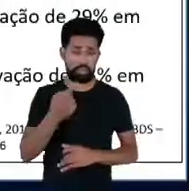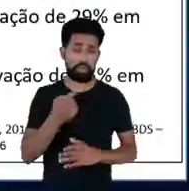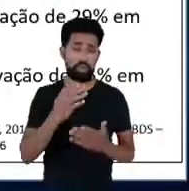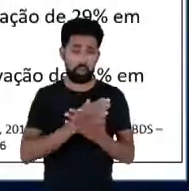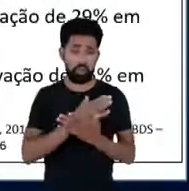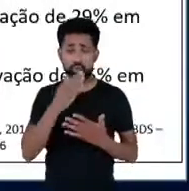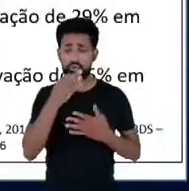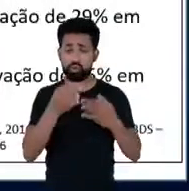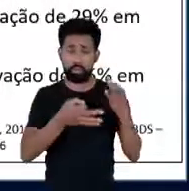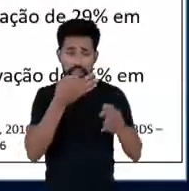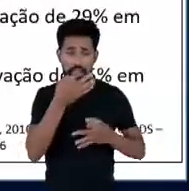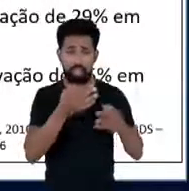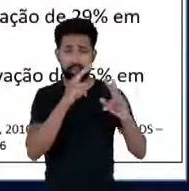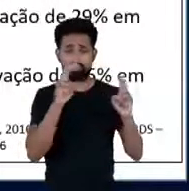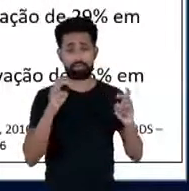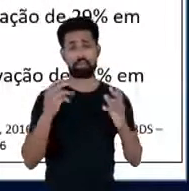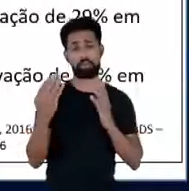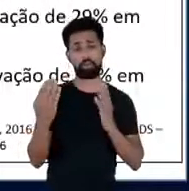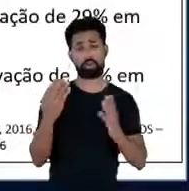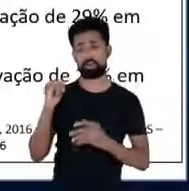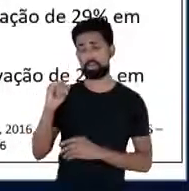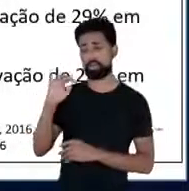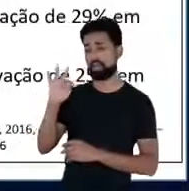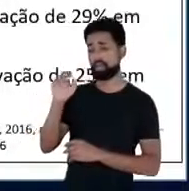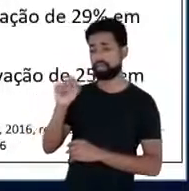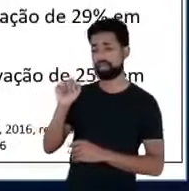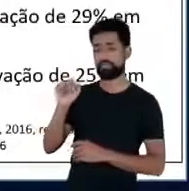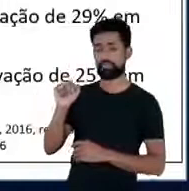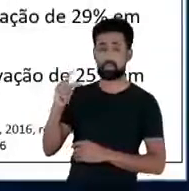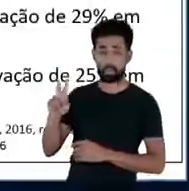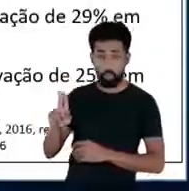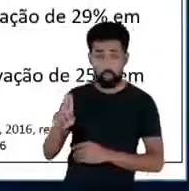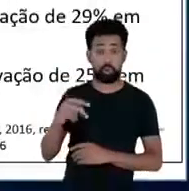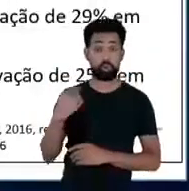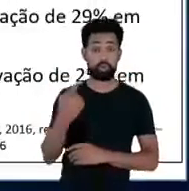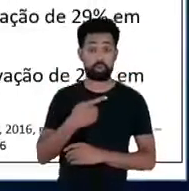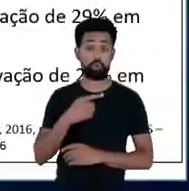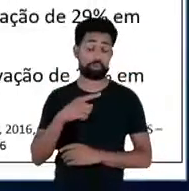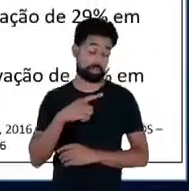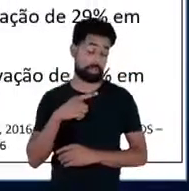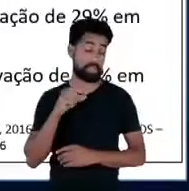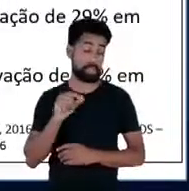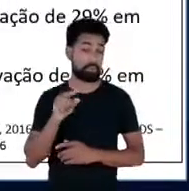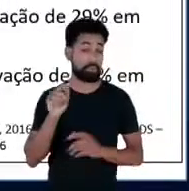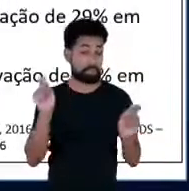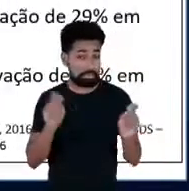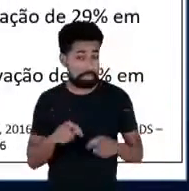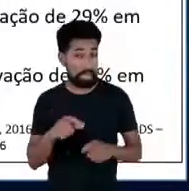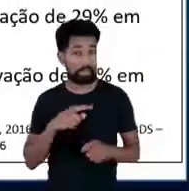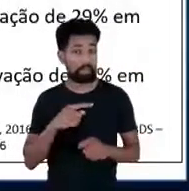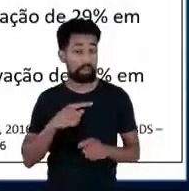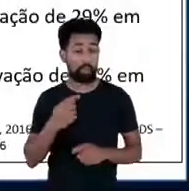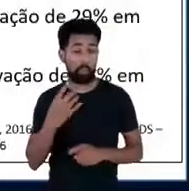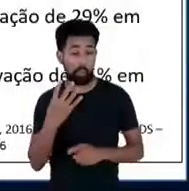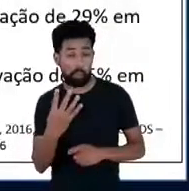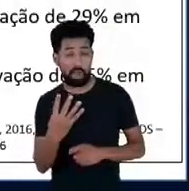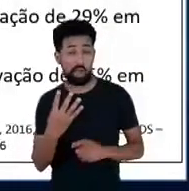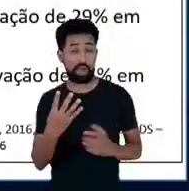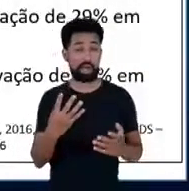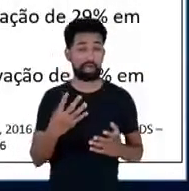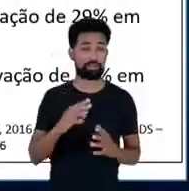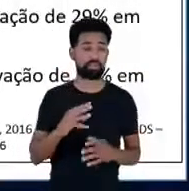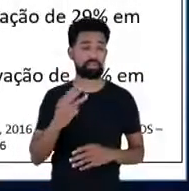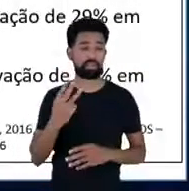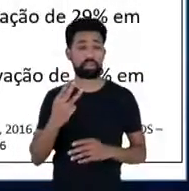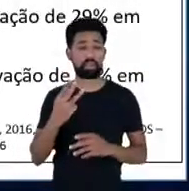comparando Itaipu a gente tem aqui esse potencial com 4 3